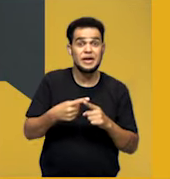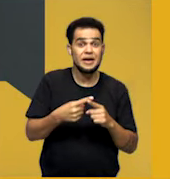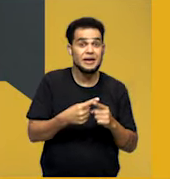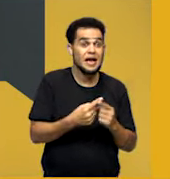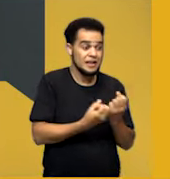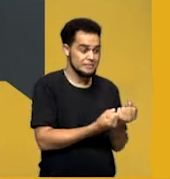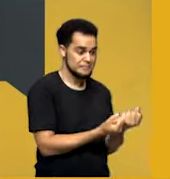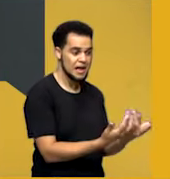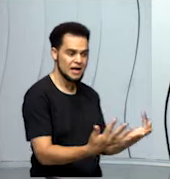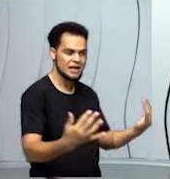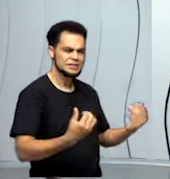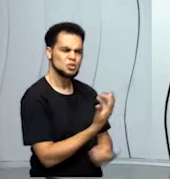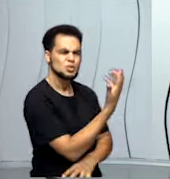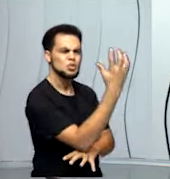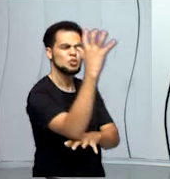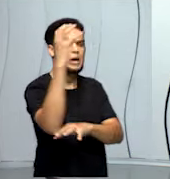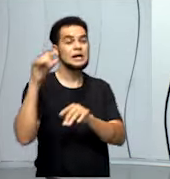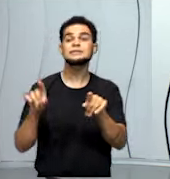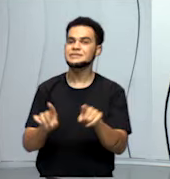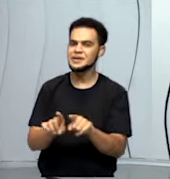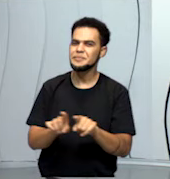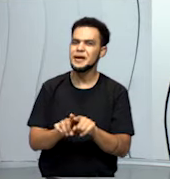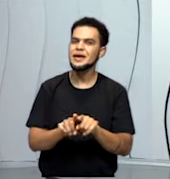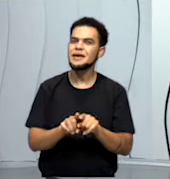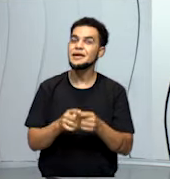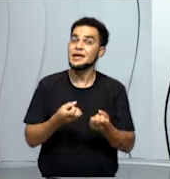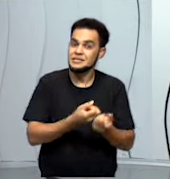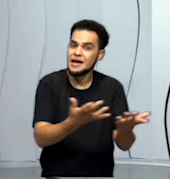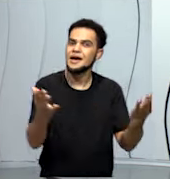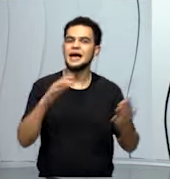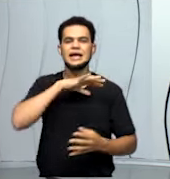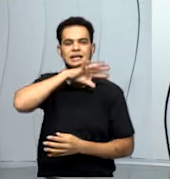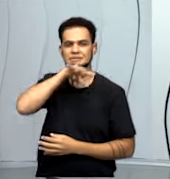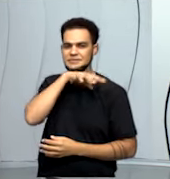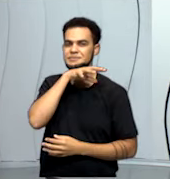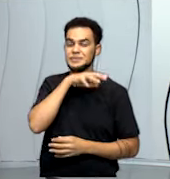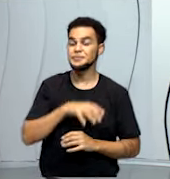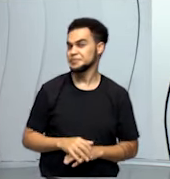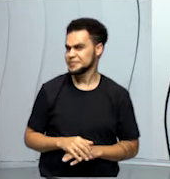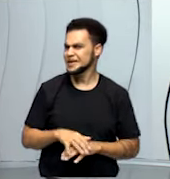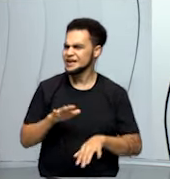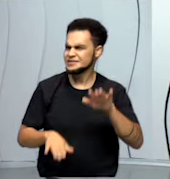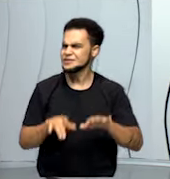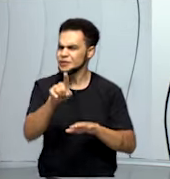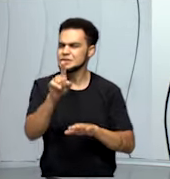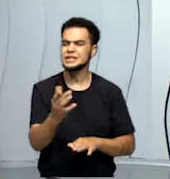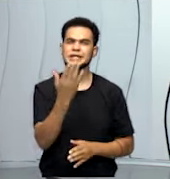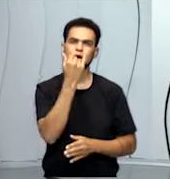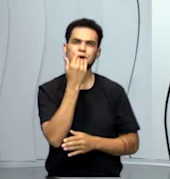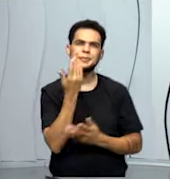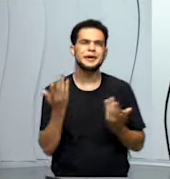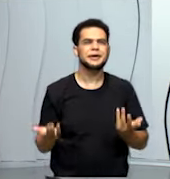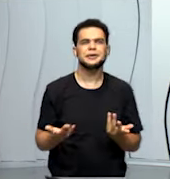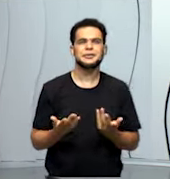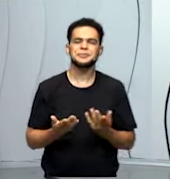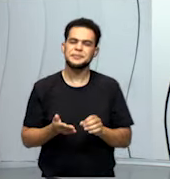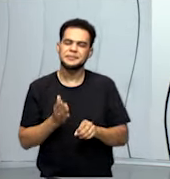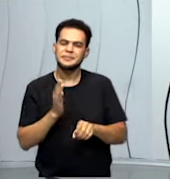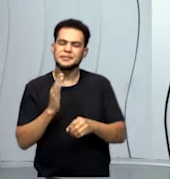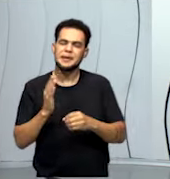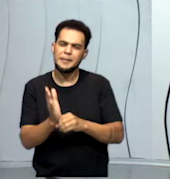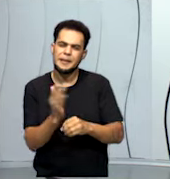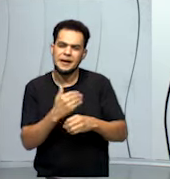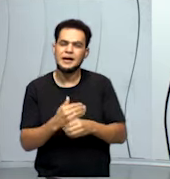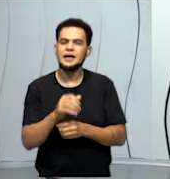e hidrata os animais. Às vezes, pessoal, você está comendo, por exemplo, uma abobrinha que foi